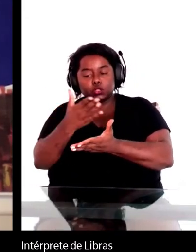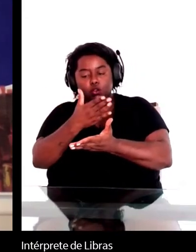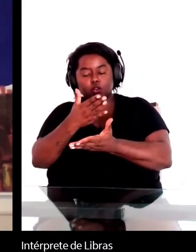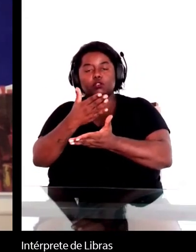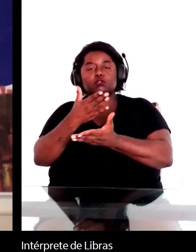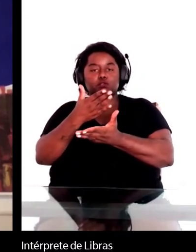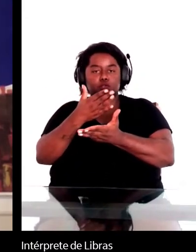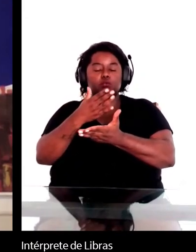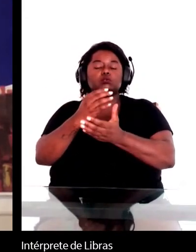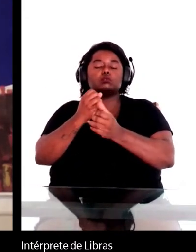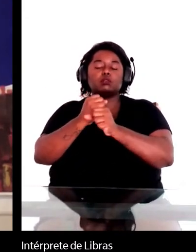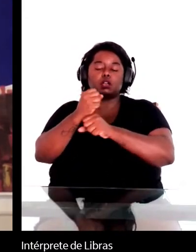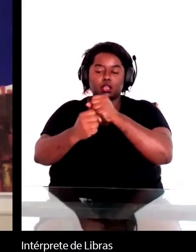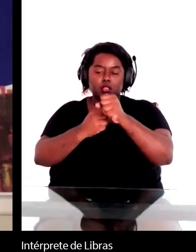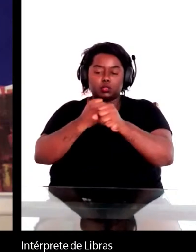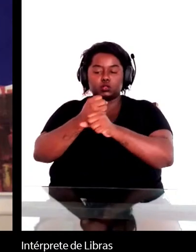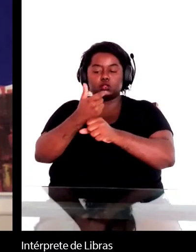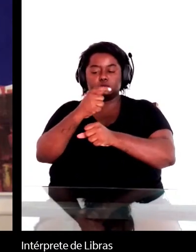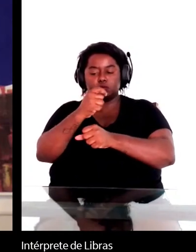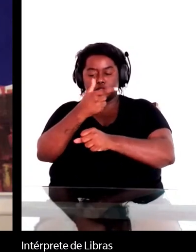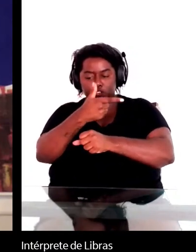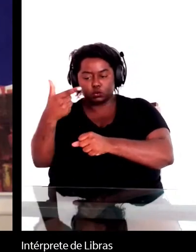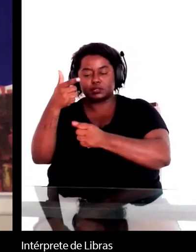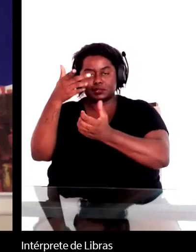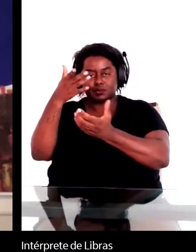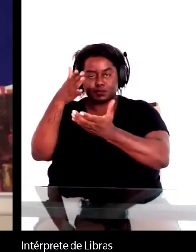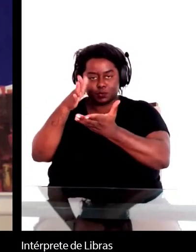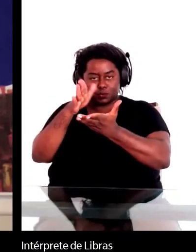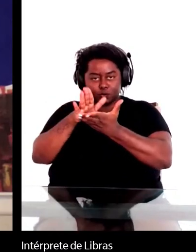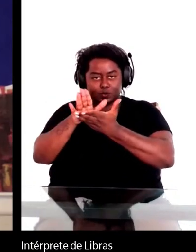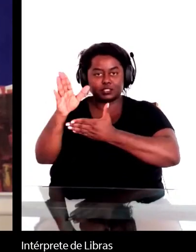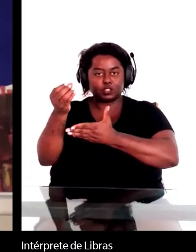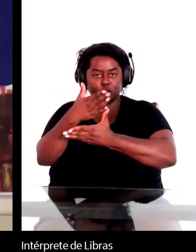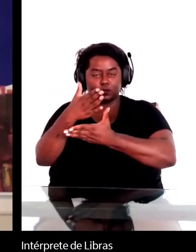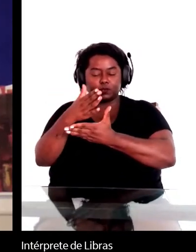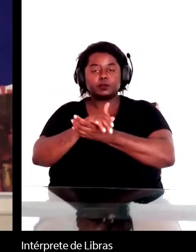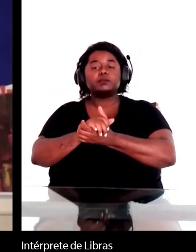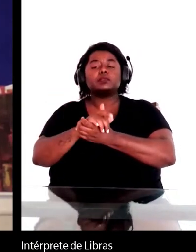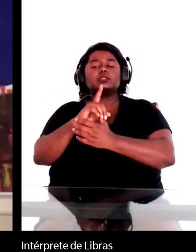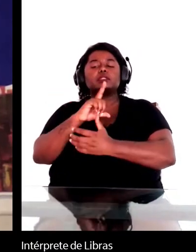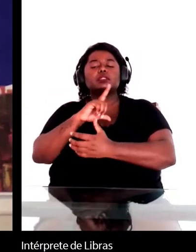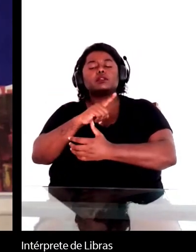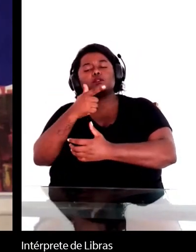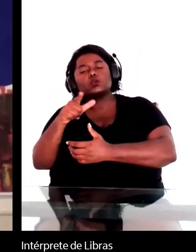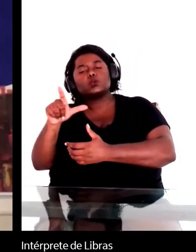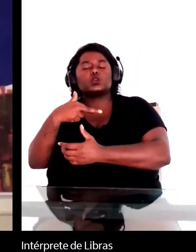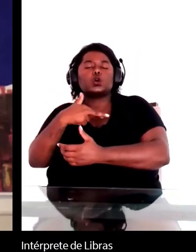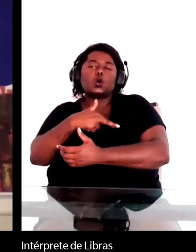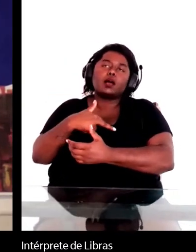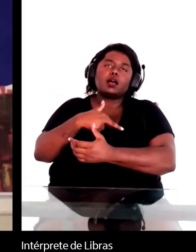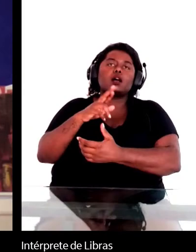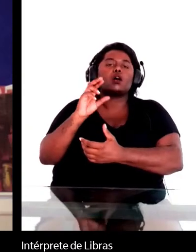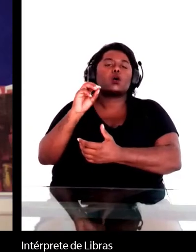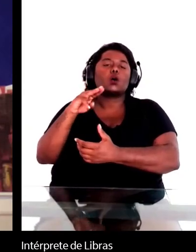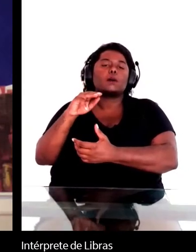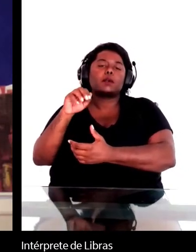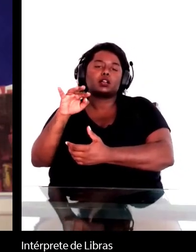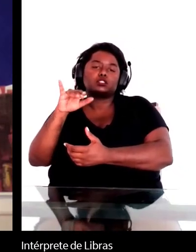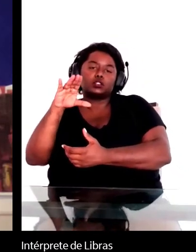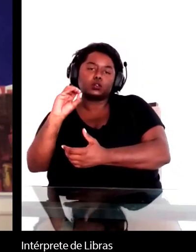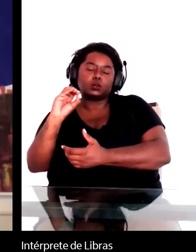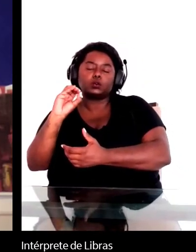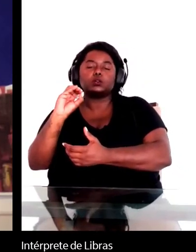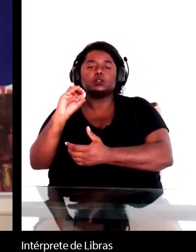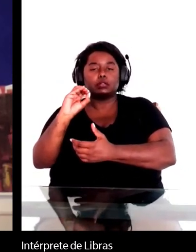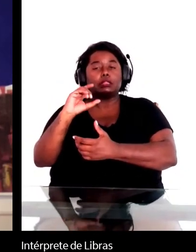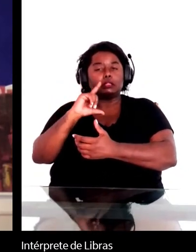este ano de 2022. Os outros romances chamados românticos, os primeiros romances, estão